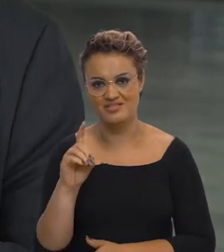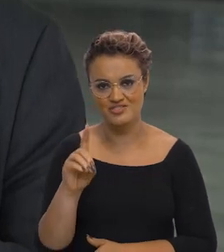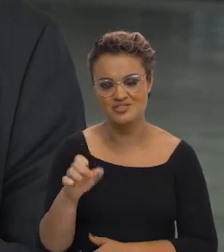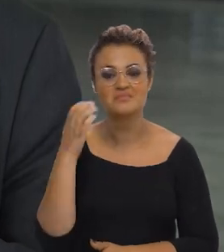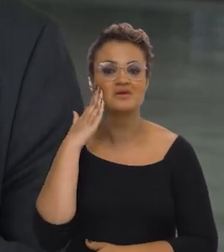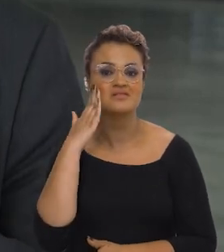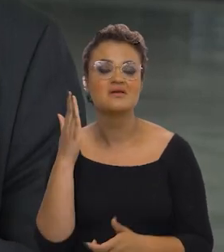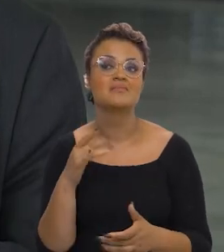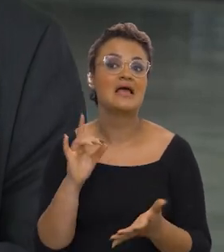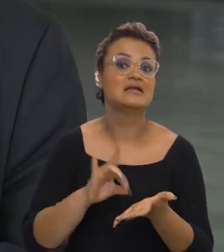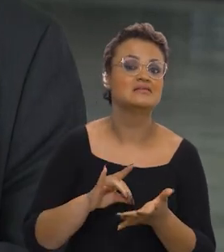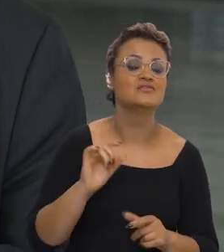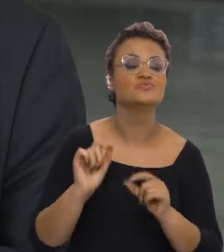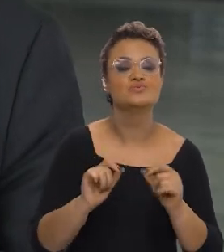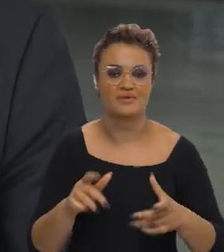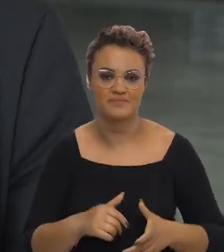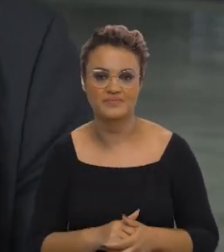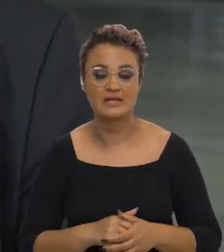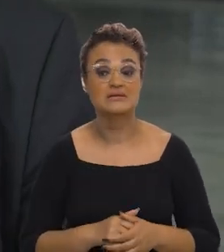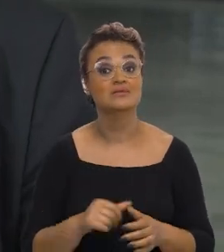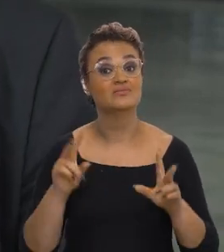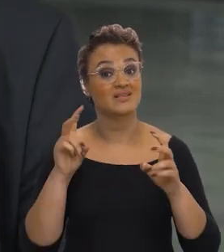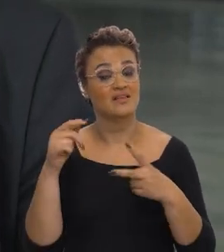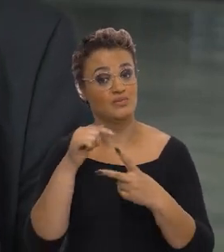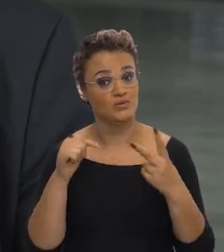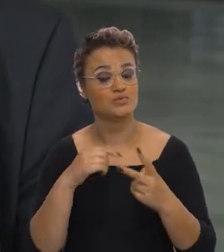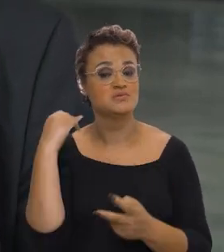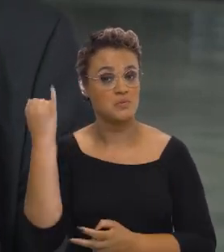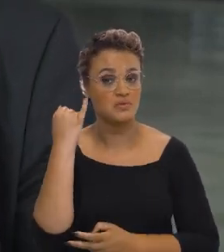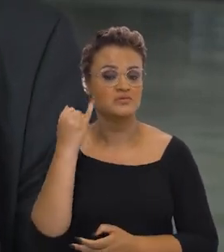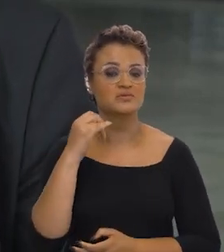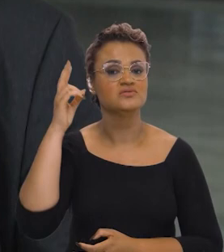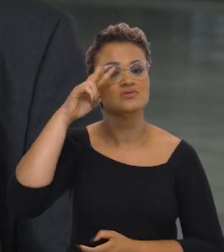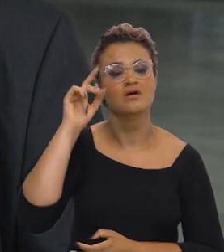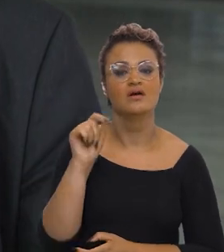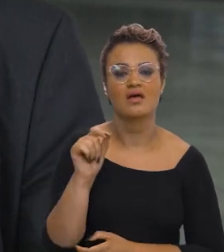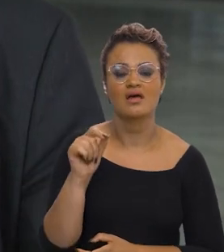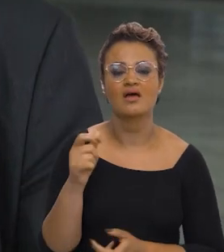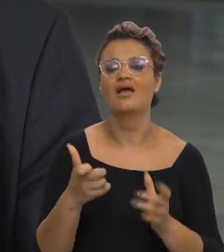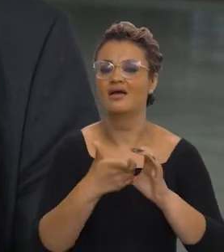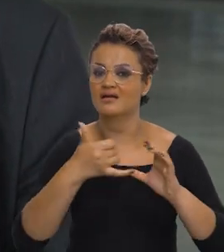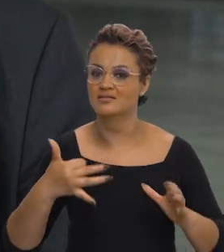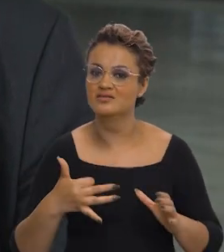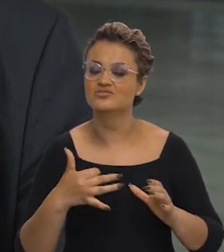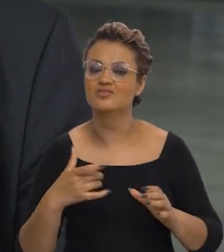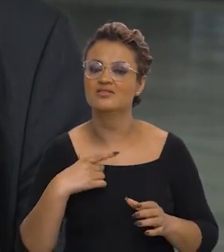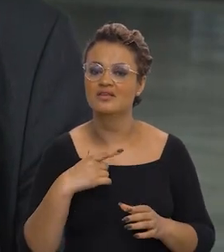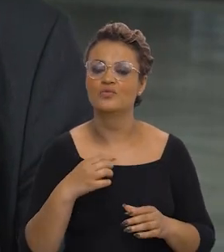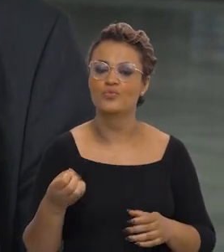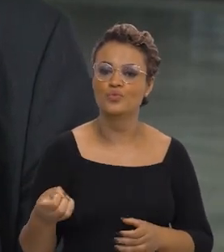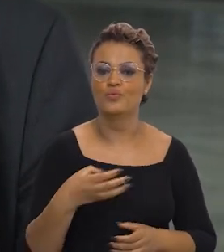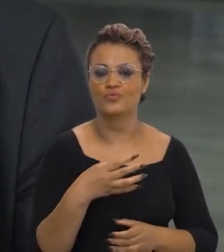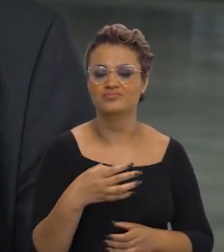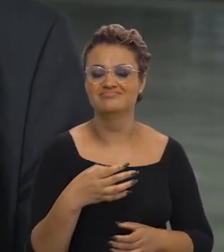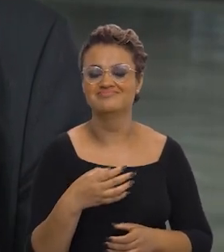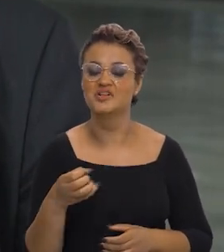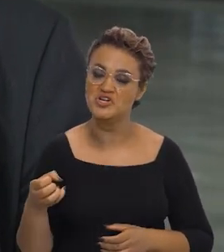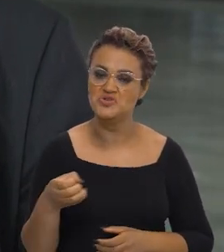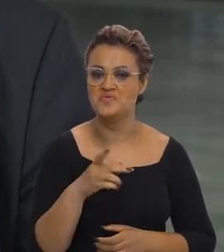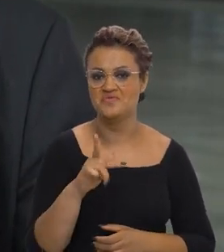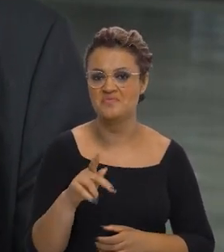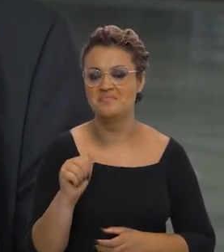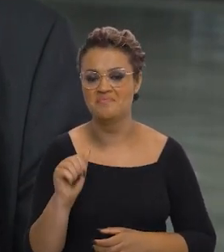à nova realidade, né? Então, tem duas questões, Carol, assim, que eu acho que é importante ressaltar, que caracteriza o novo